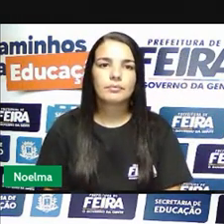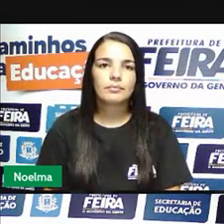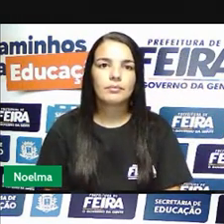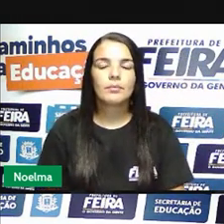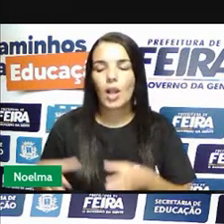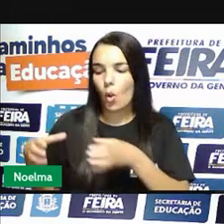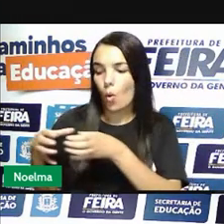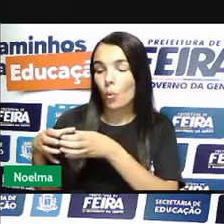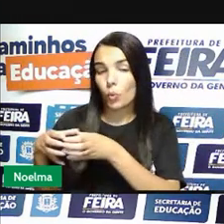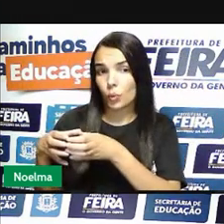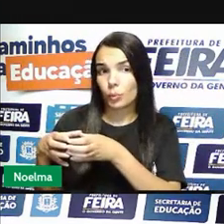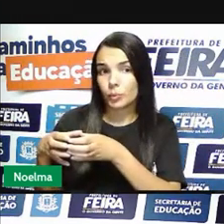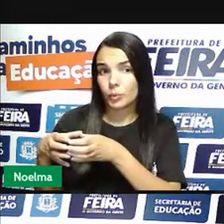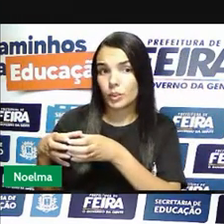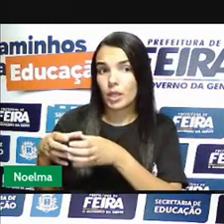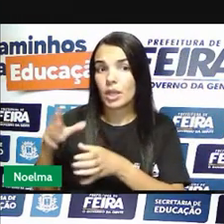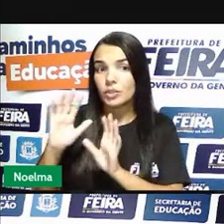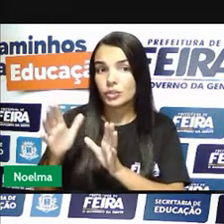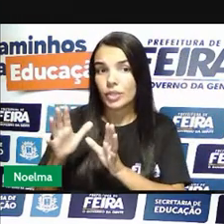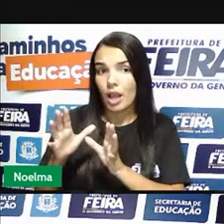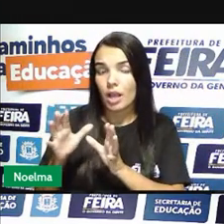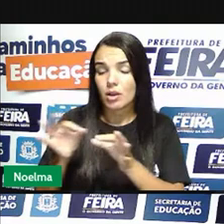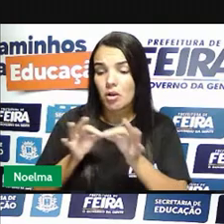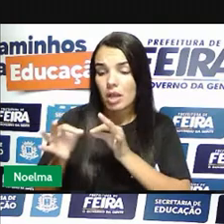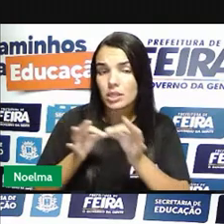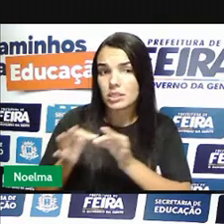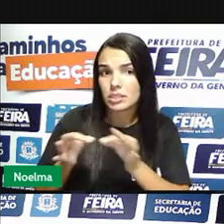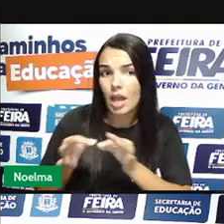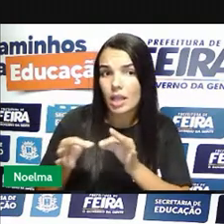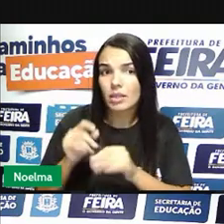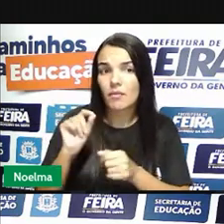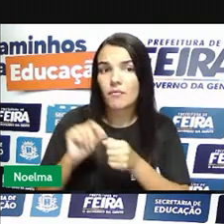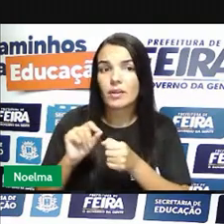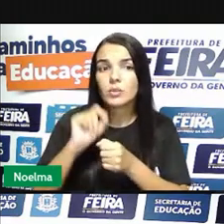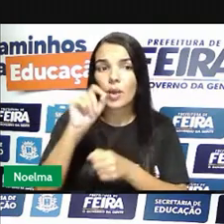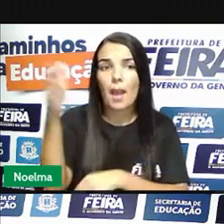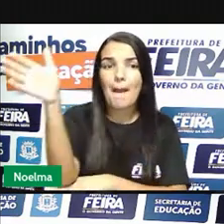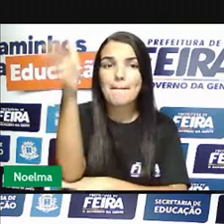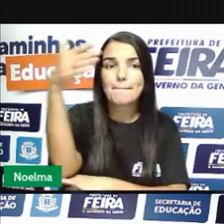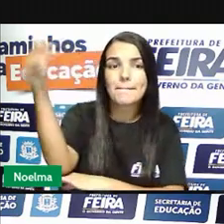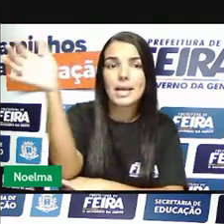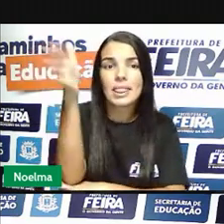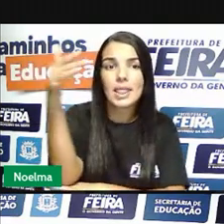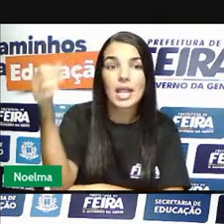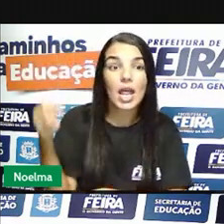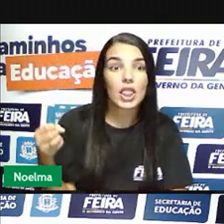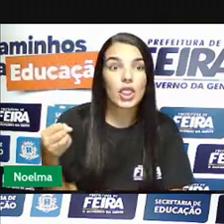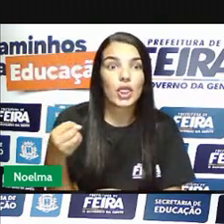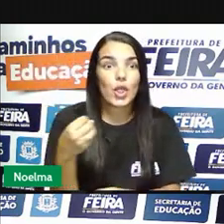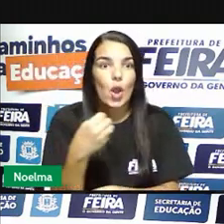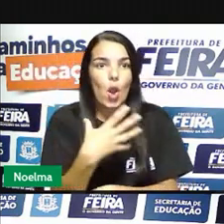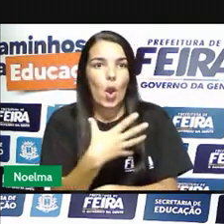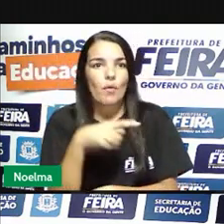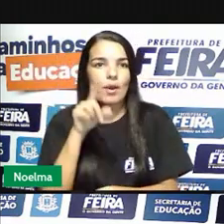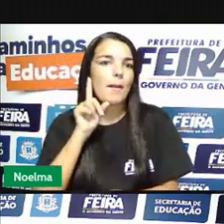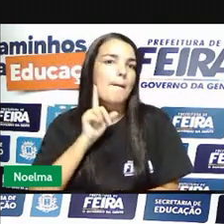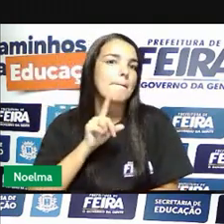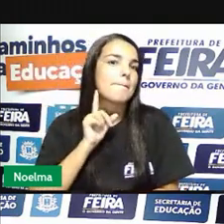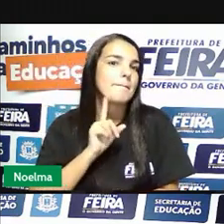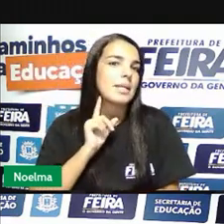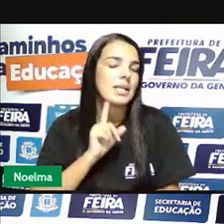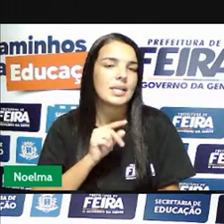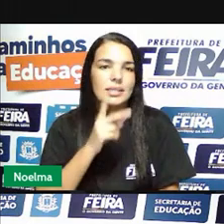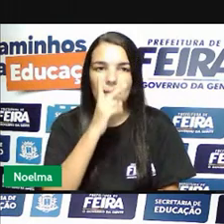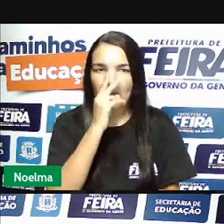O grupo de Inconfidentes chegou a estabelecer até uma nova bandeira para Minas. Essa seria composta por um